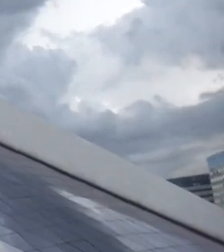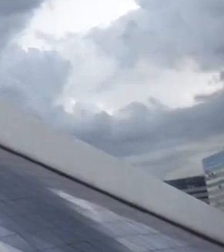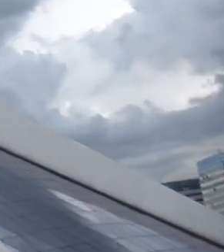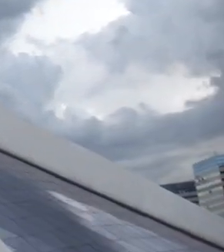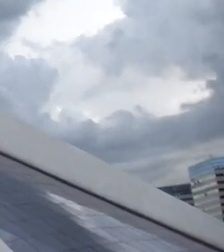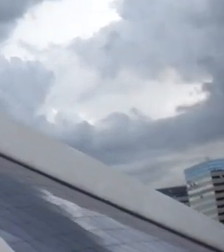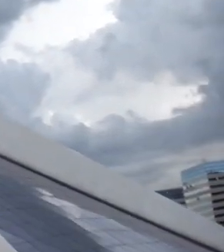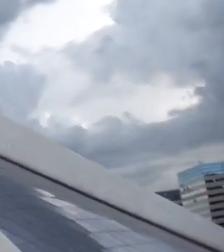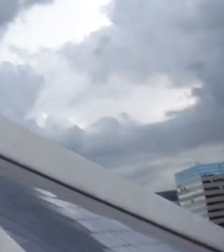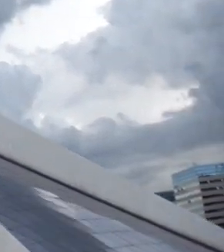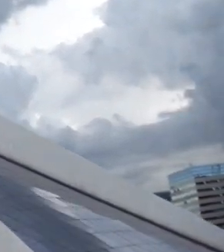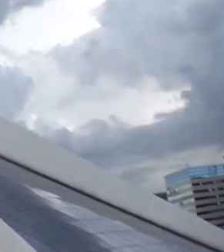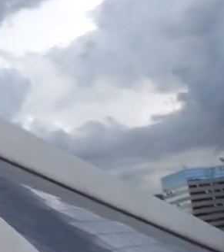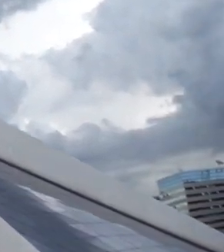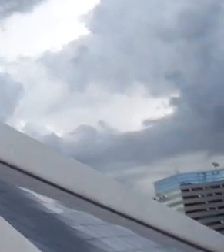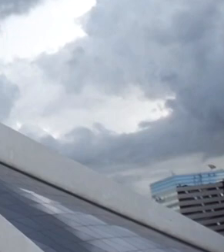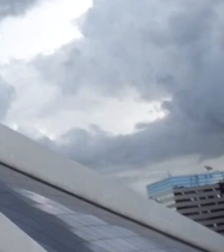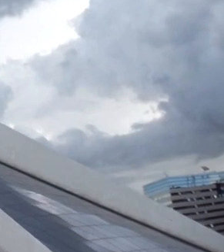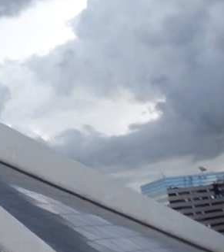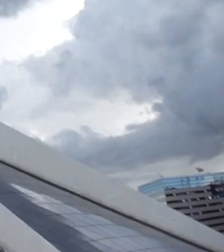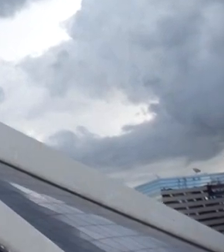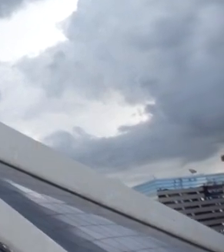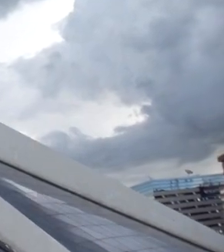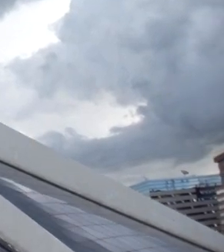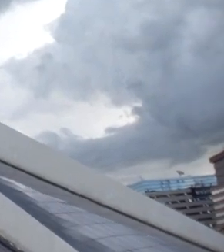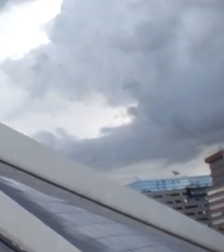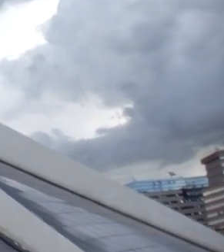A fica por aqui.